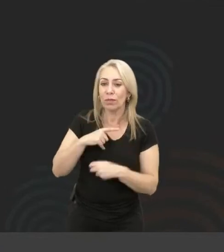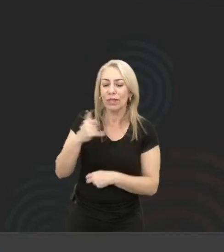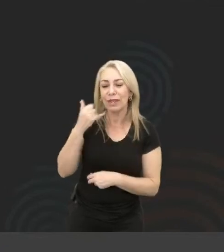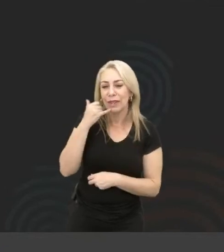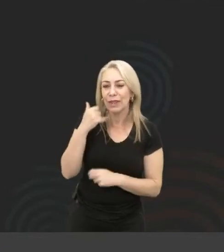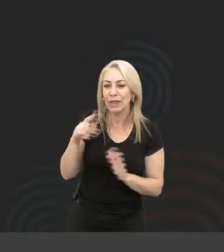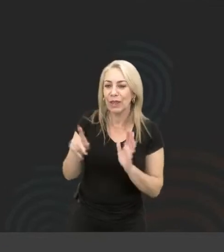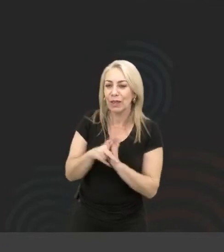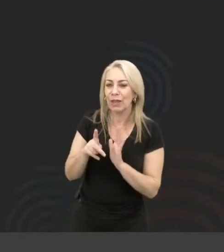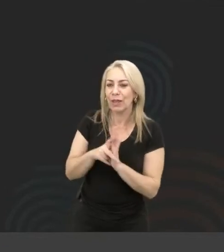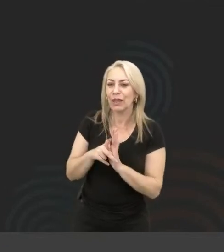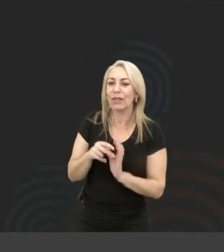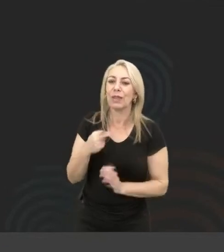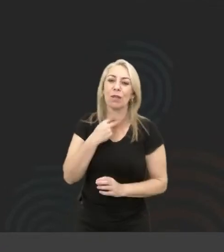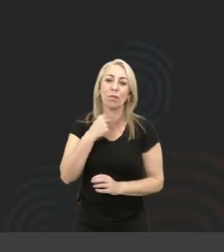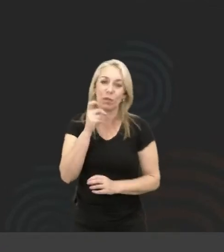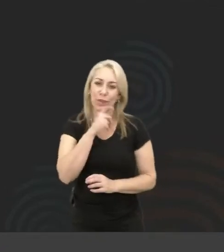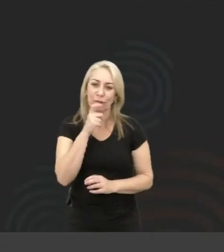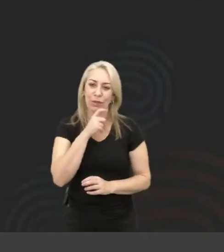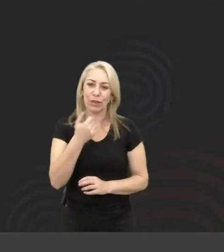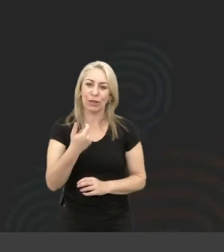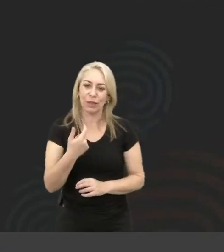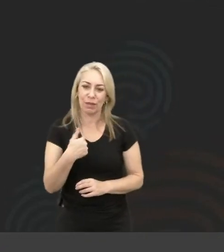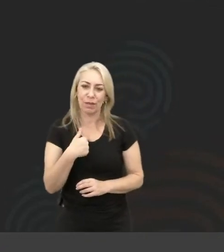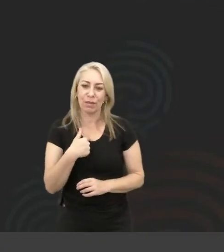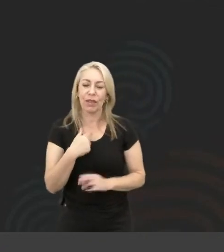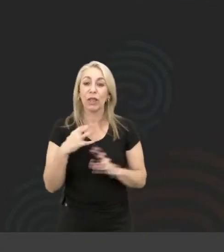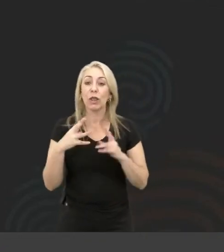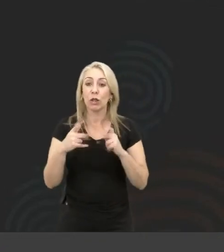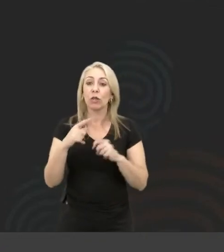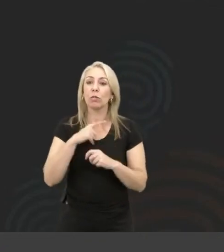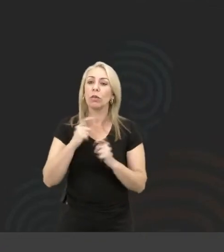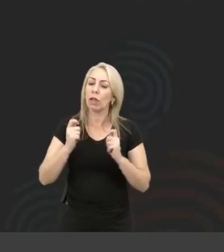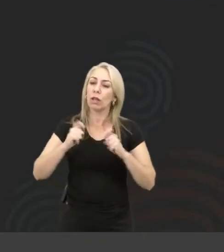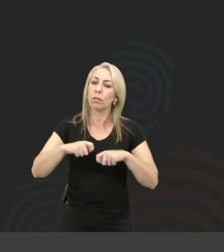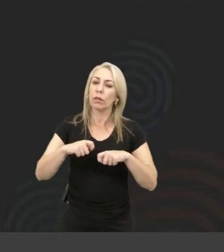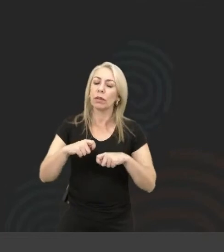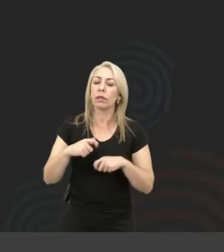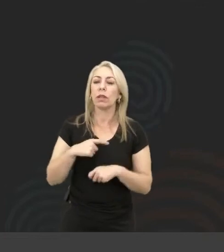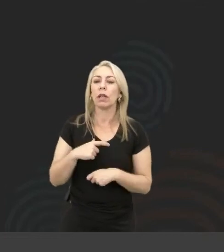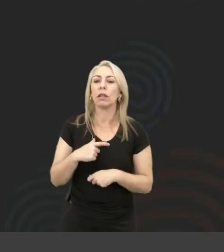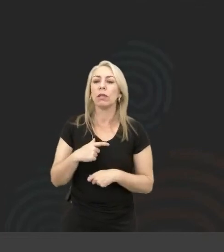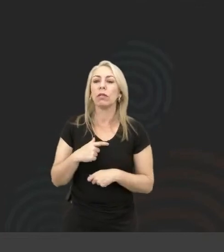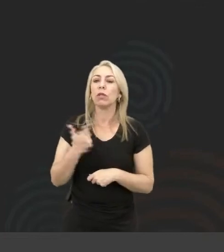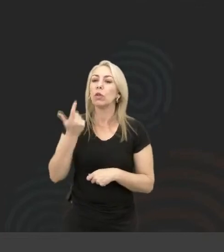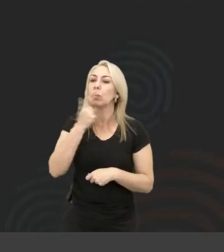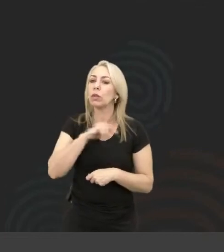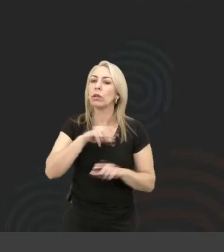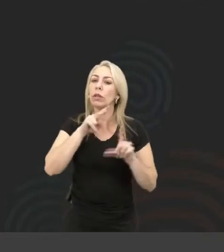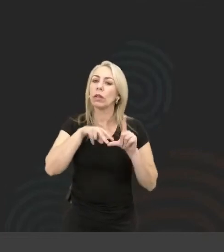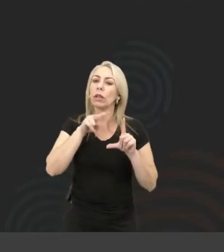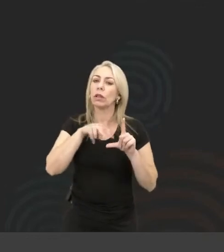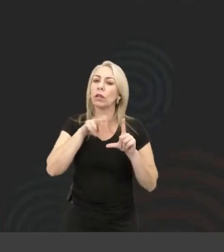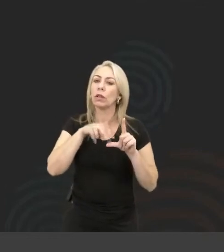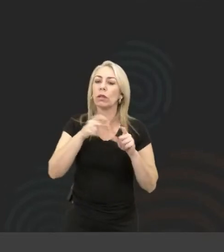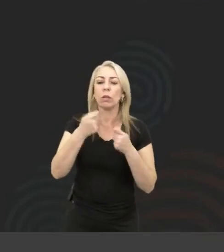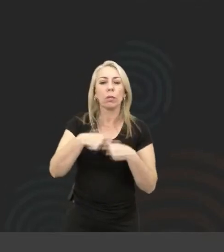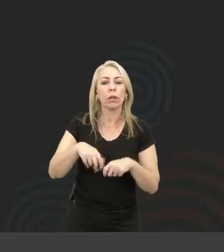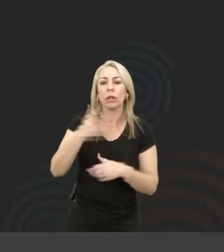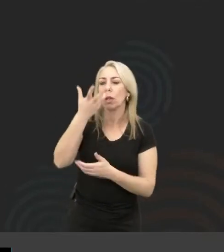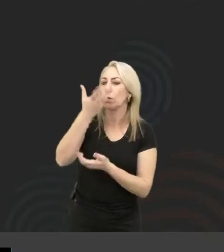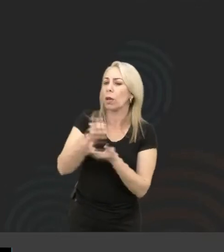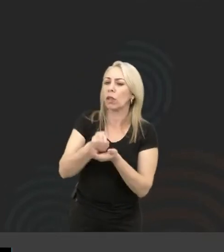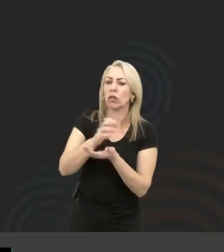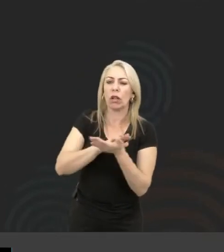celularzinho, não mente para a Tia Ana. Isso quer dizer que todo mundo tem a capacidade de ativar o leitor de tela porque não precisa fazer download,